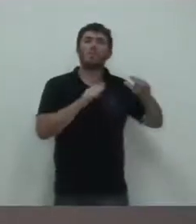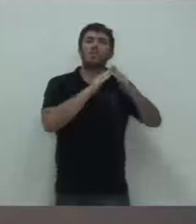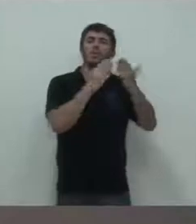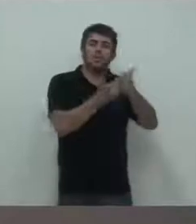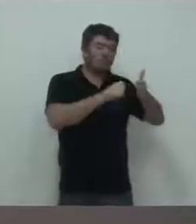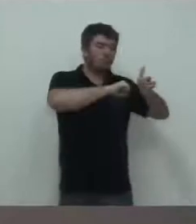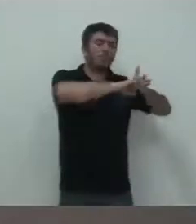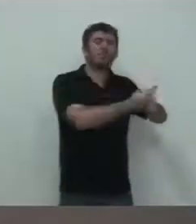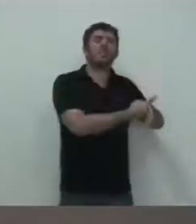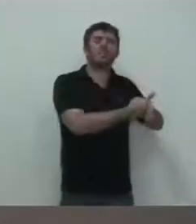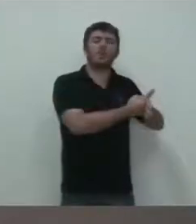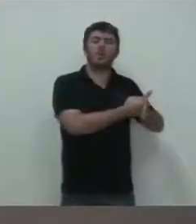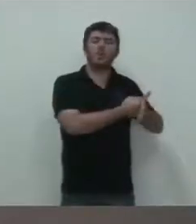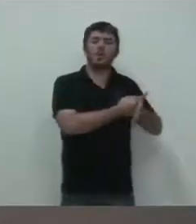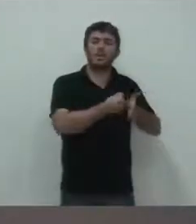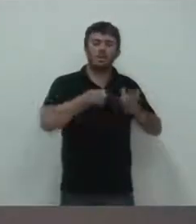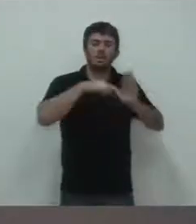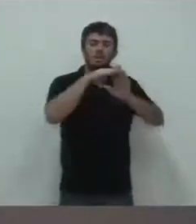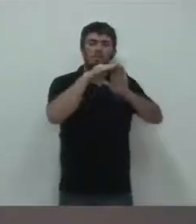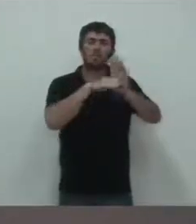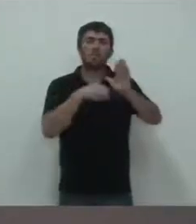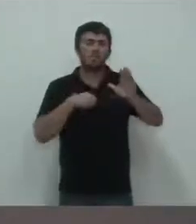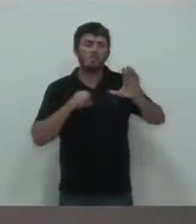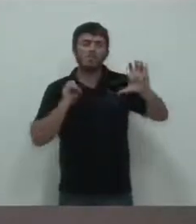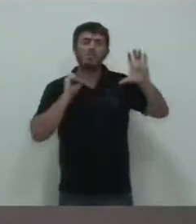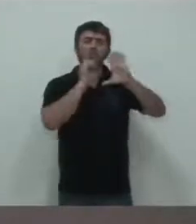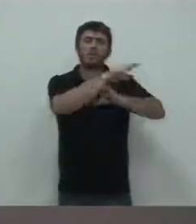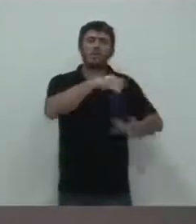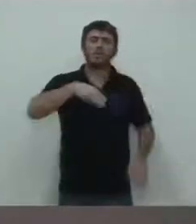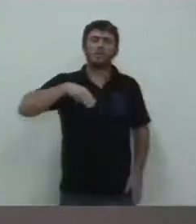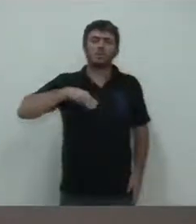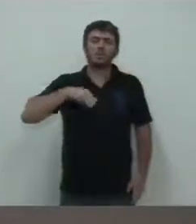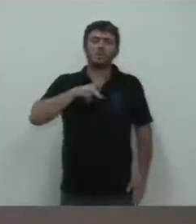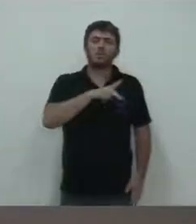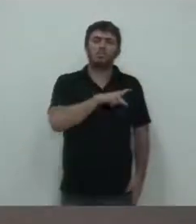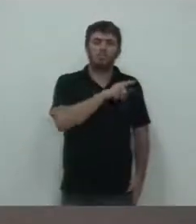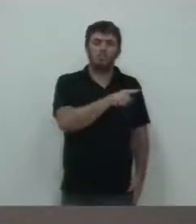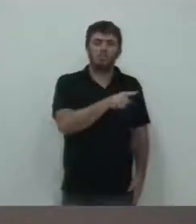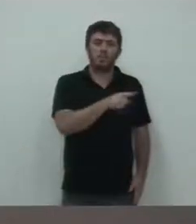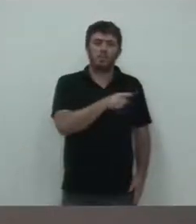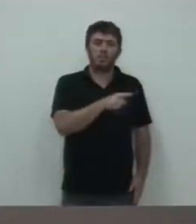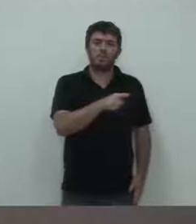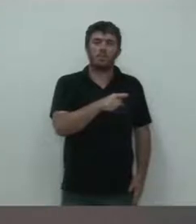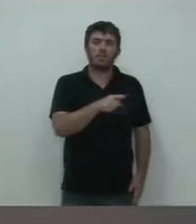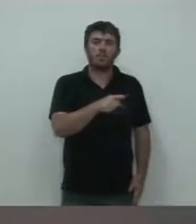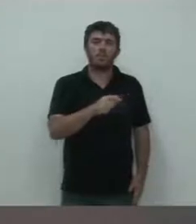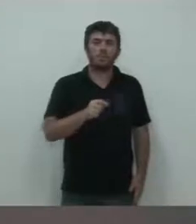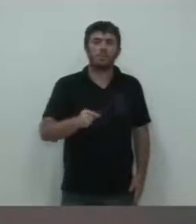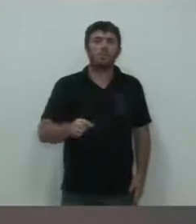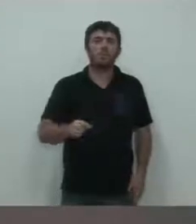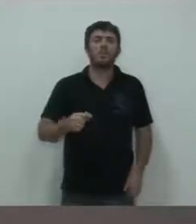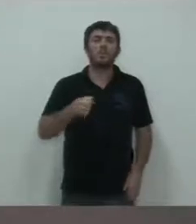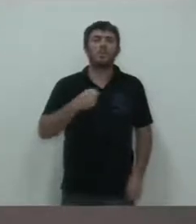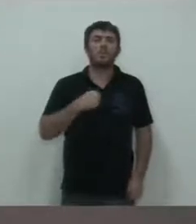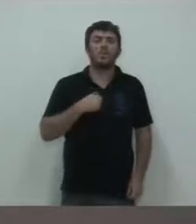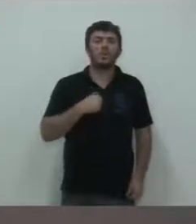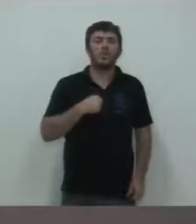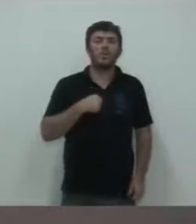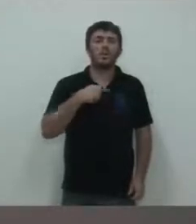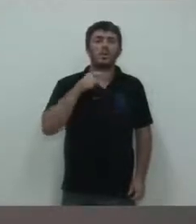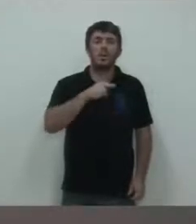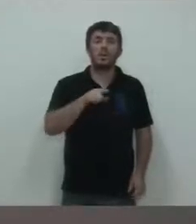Público. E eu quero informar a vocês, a população de Vinhedo, que a promotoria abriu